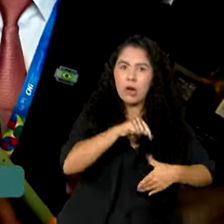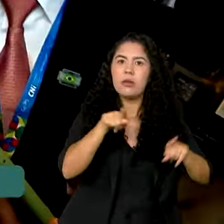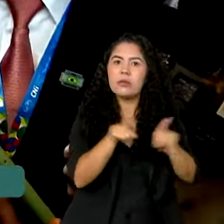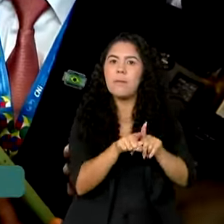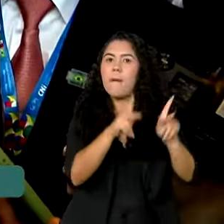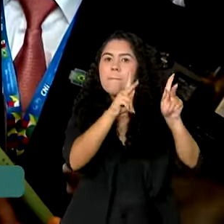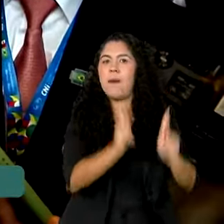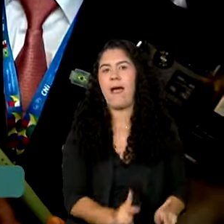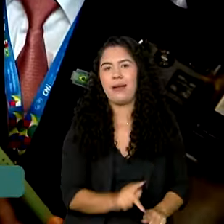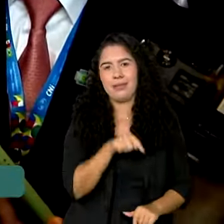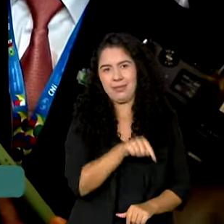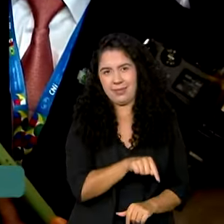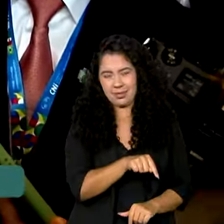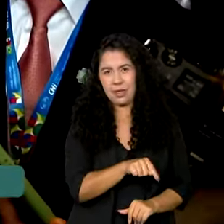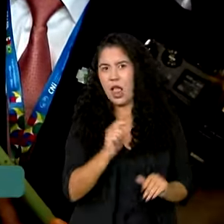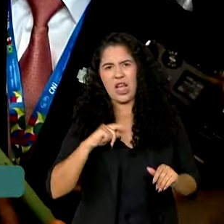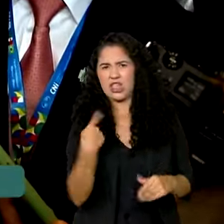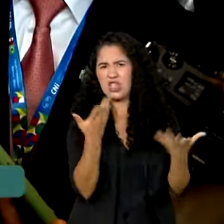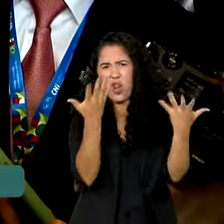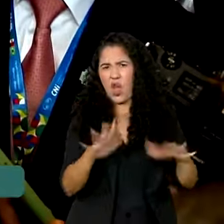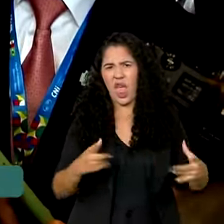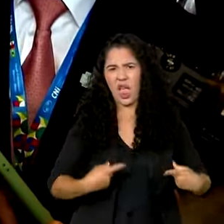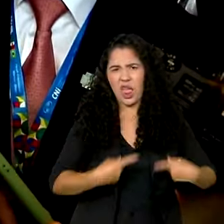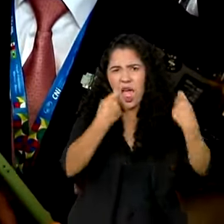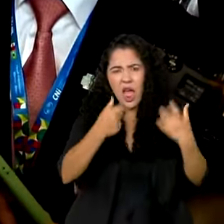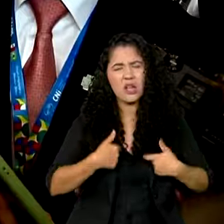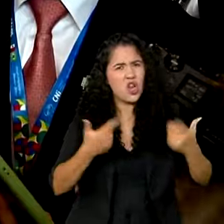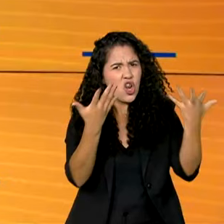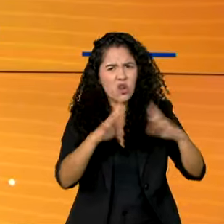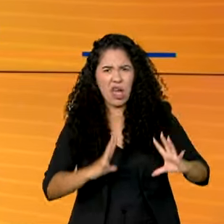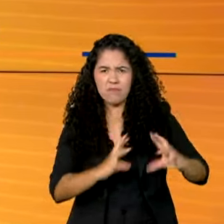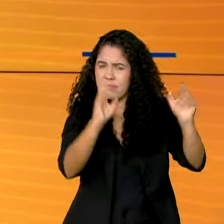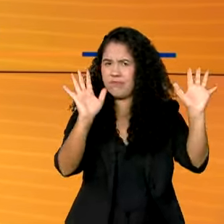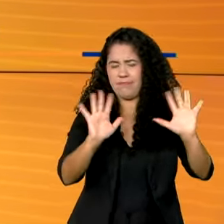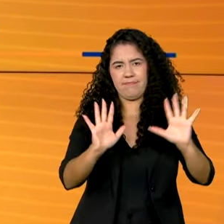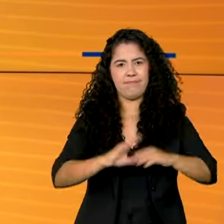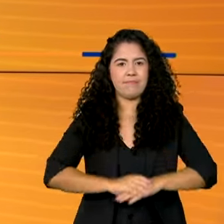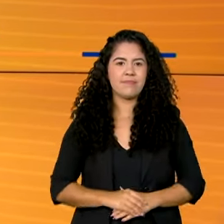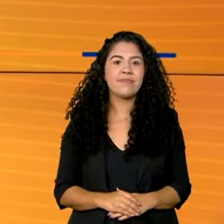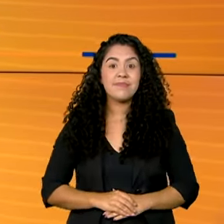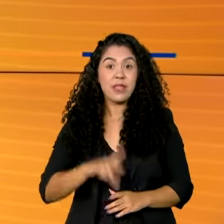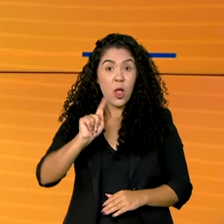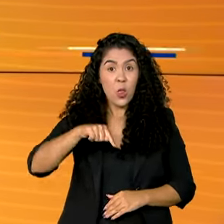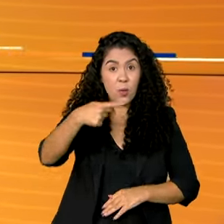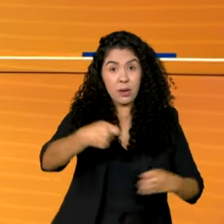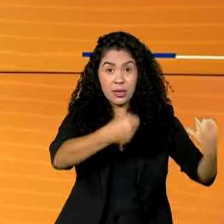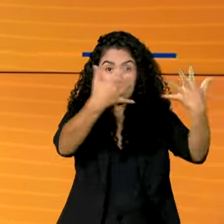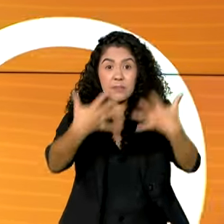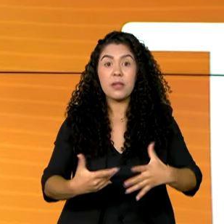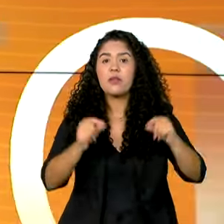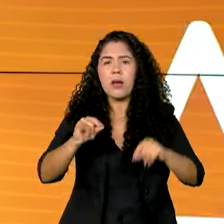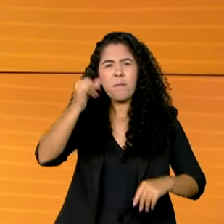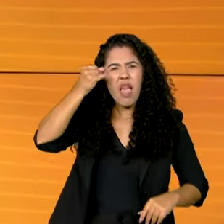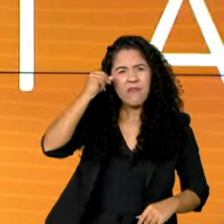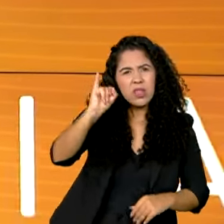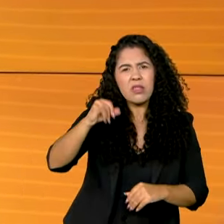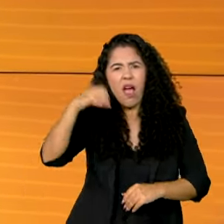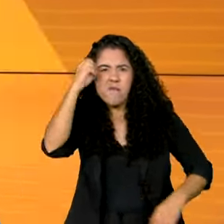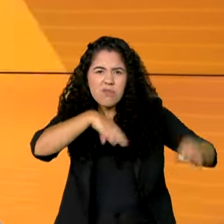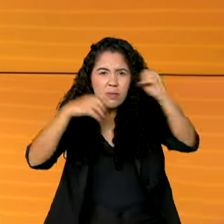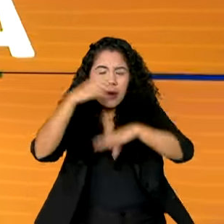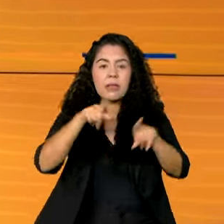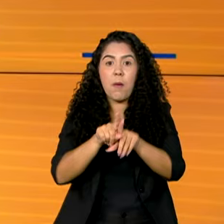de paz. A gente não quer guerra, a gente não quer conflito. E já a seguir, para evitar abusos e